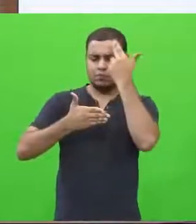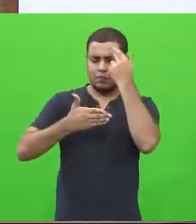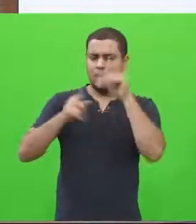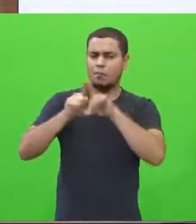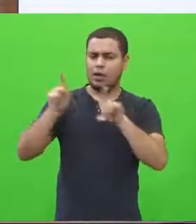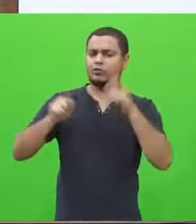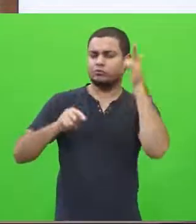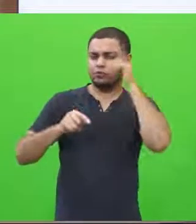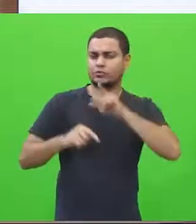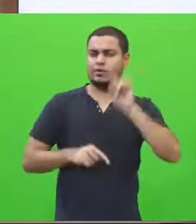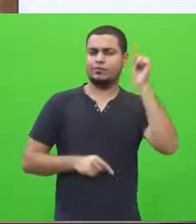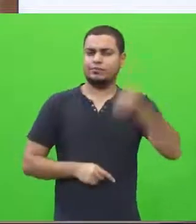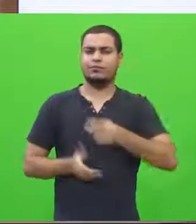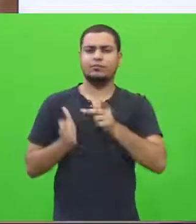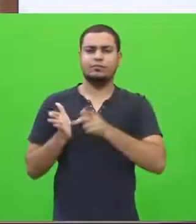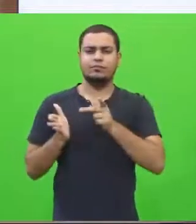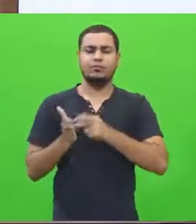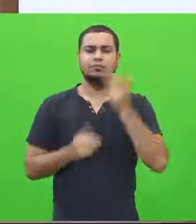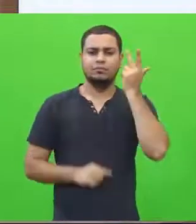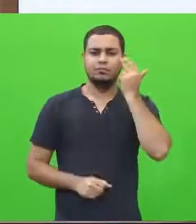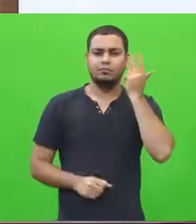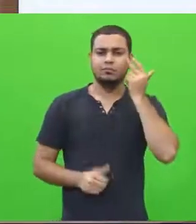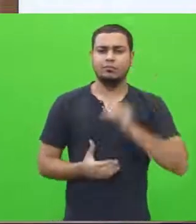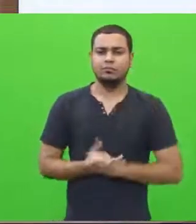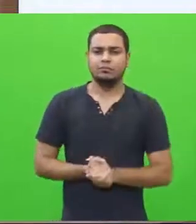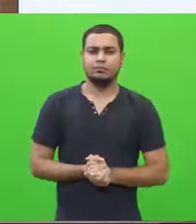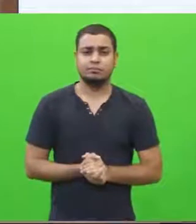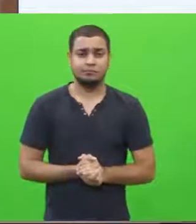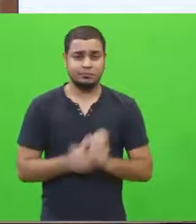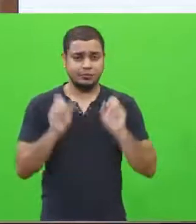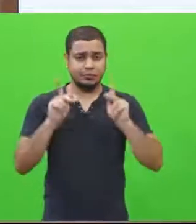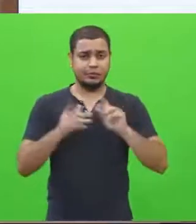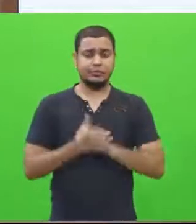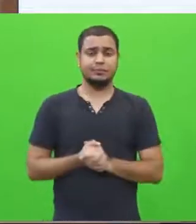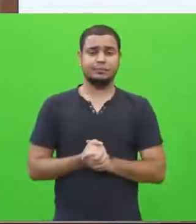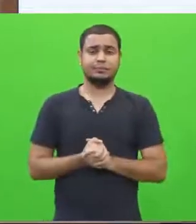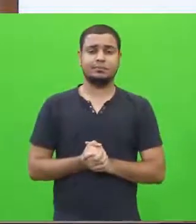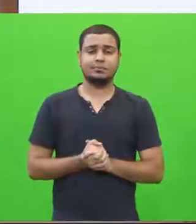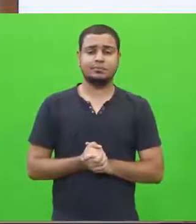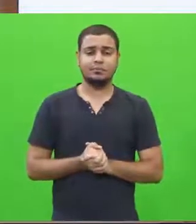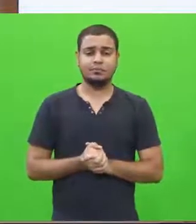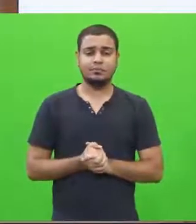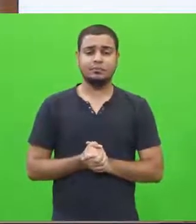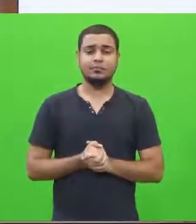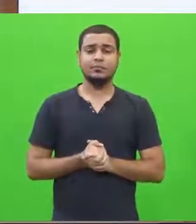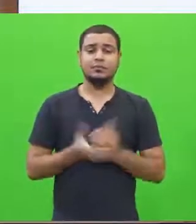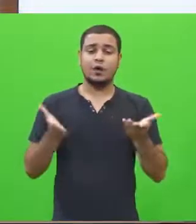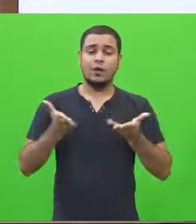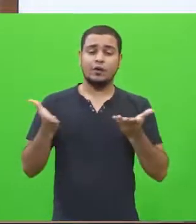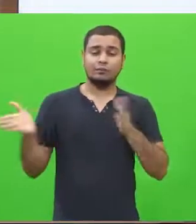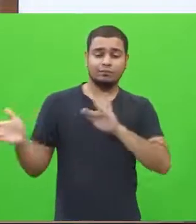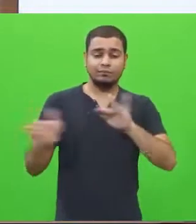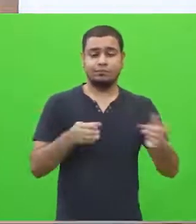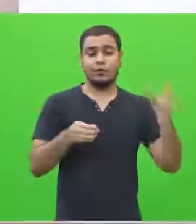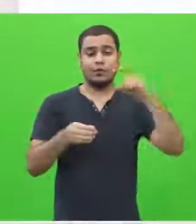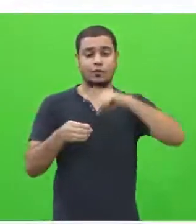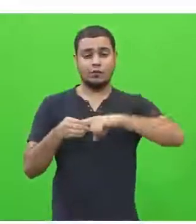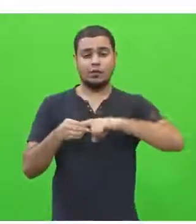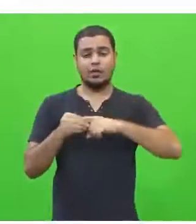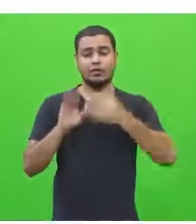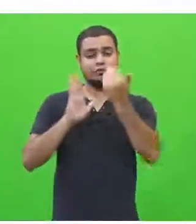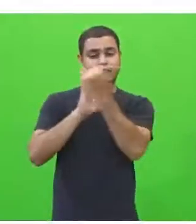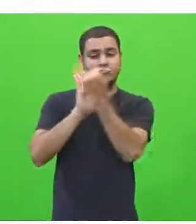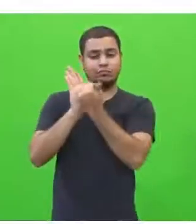sintático da sua mensagem. Está certo? Vamos, então, retomar aspectos importantes na próxima cartela?